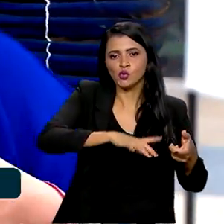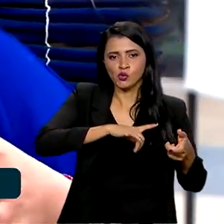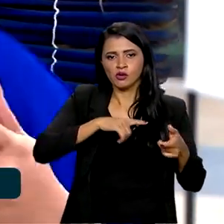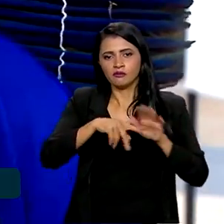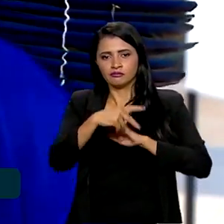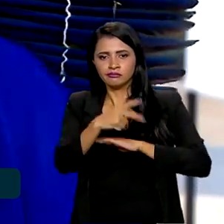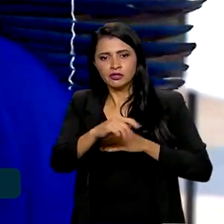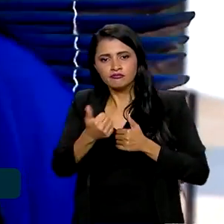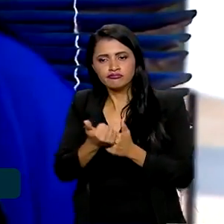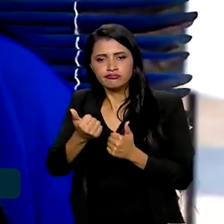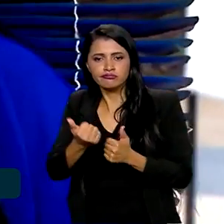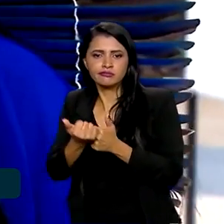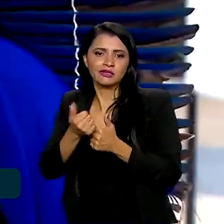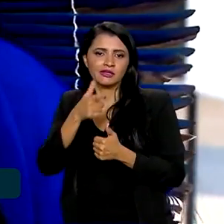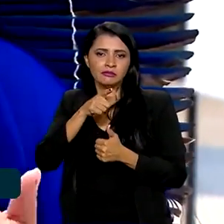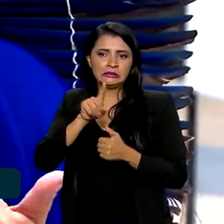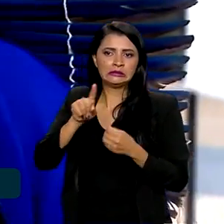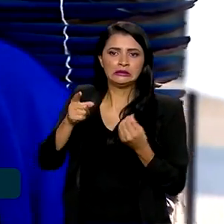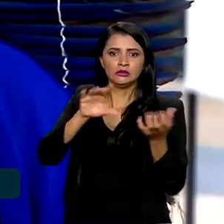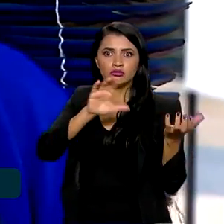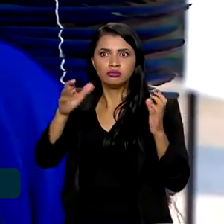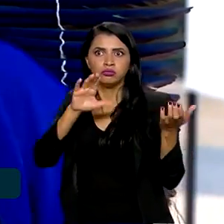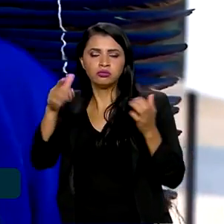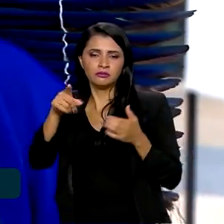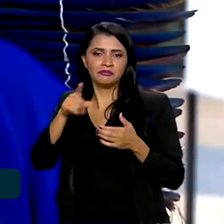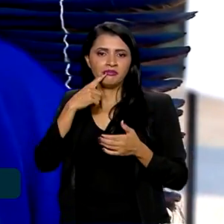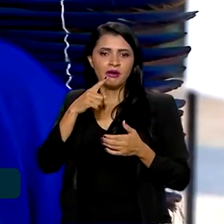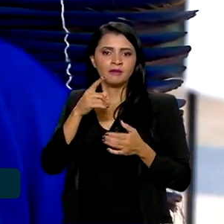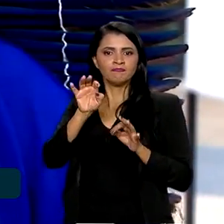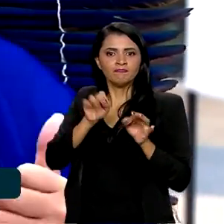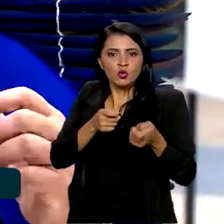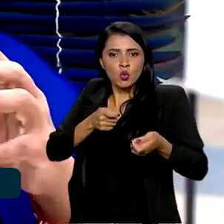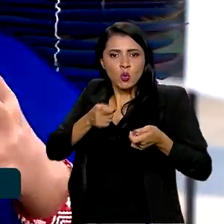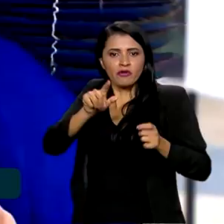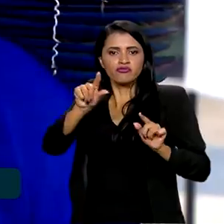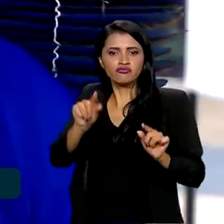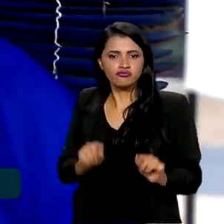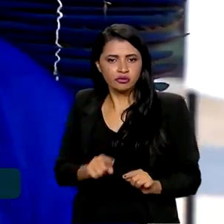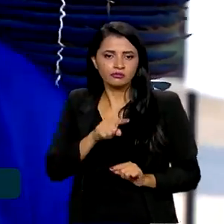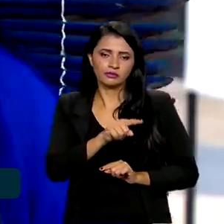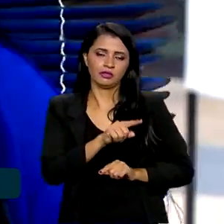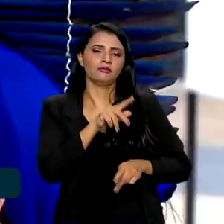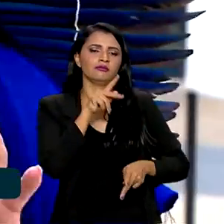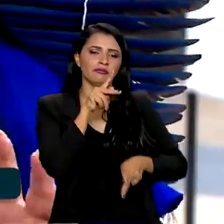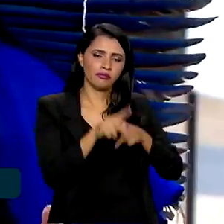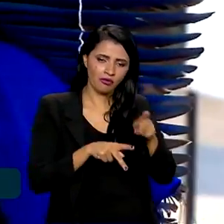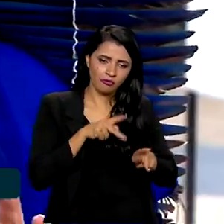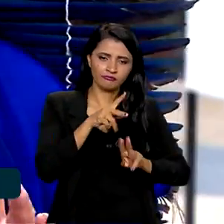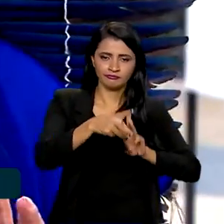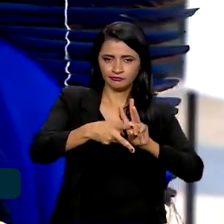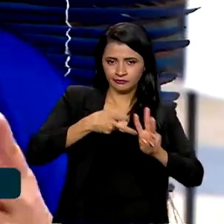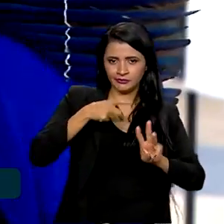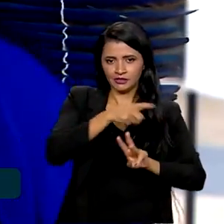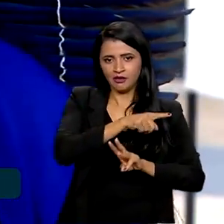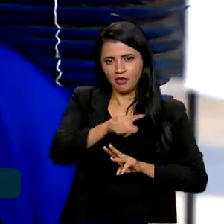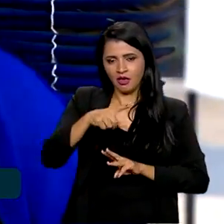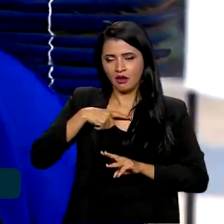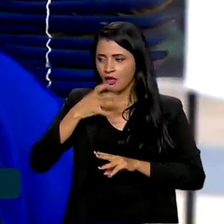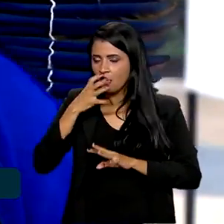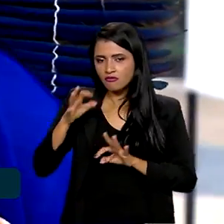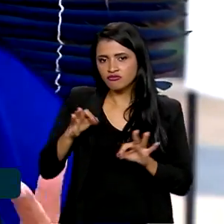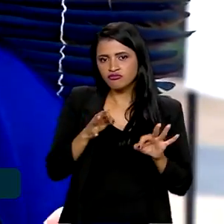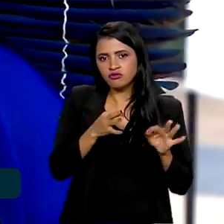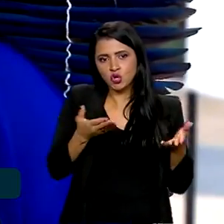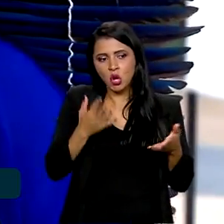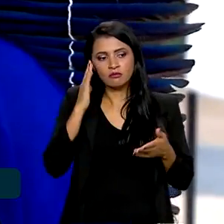contribuição de enfrentamento à crise climática. Então, os povos indígenas estão sendo enxergados